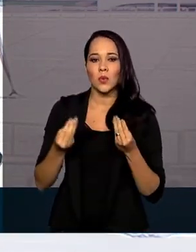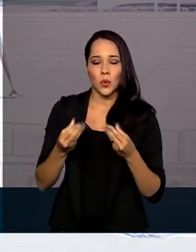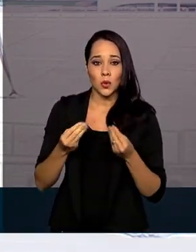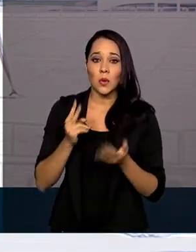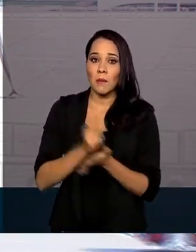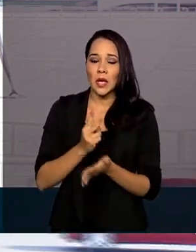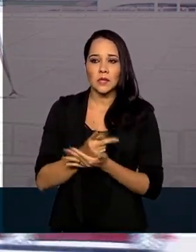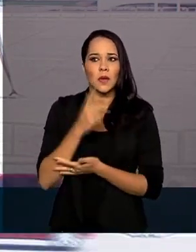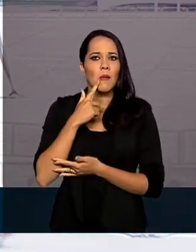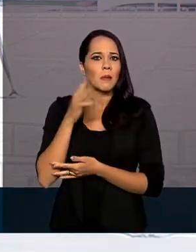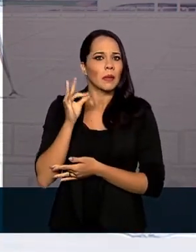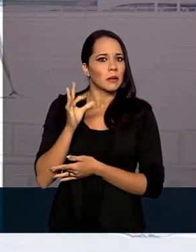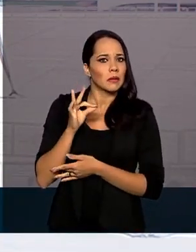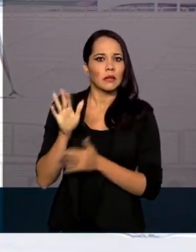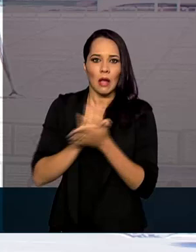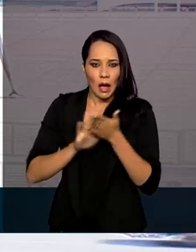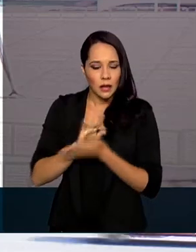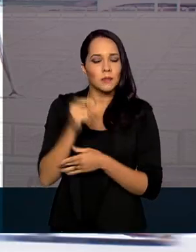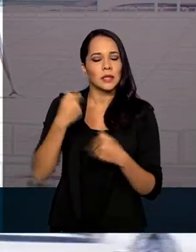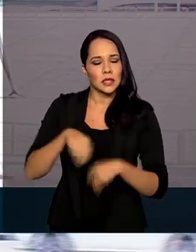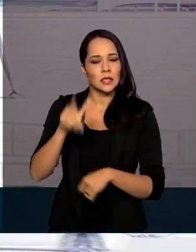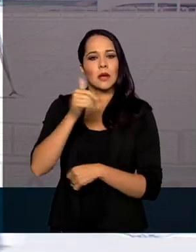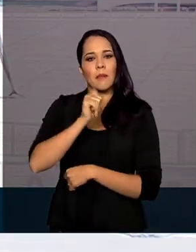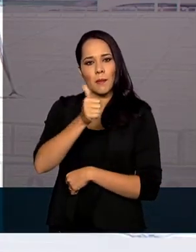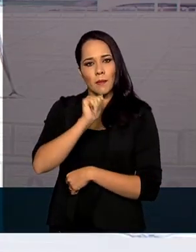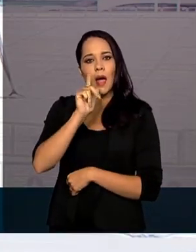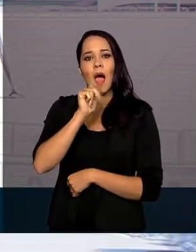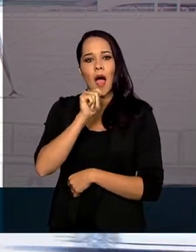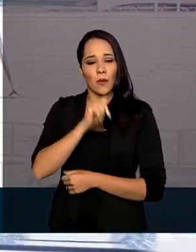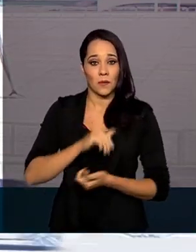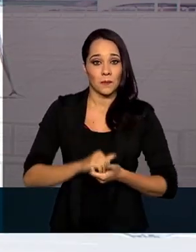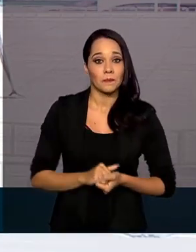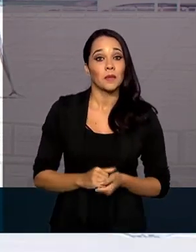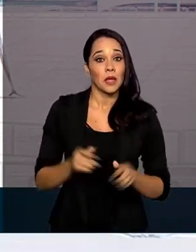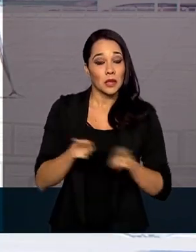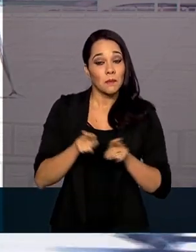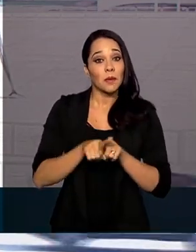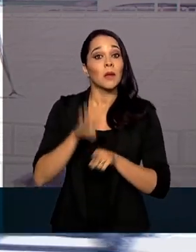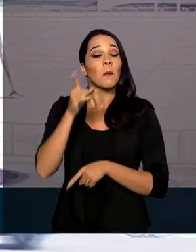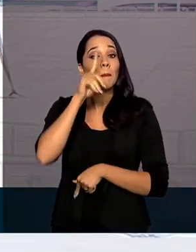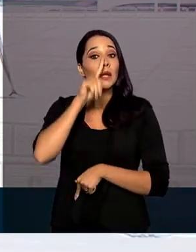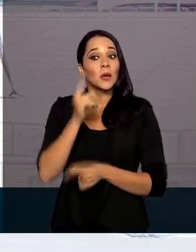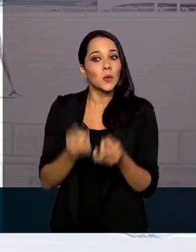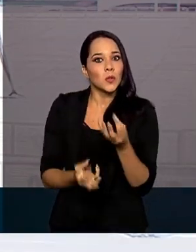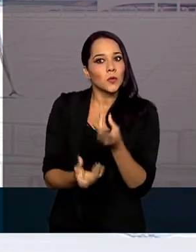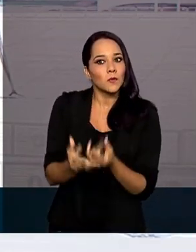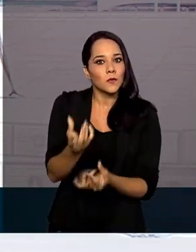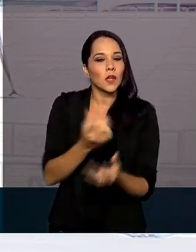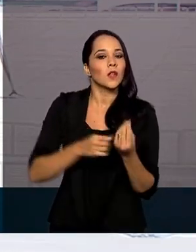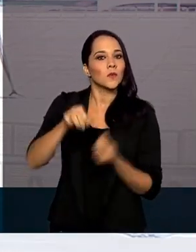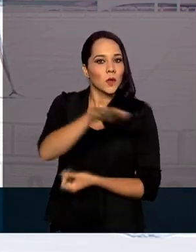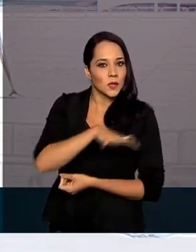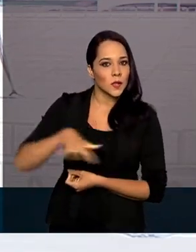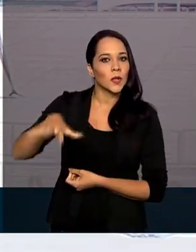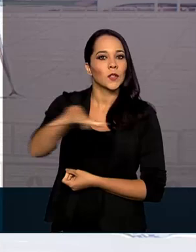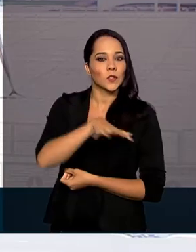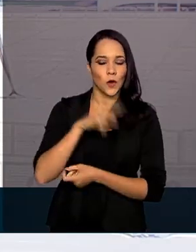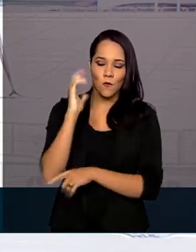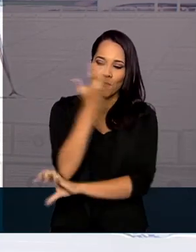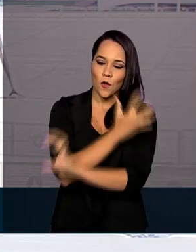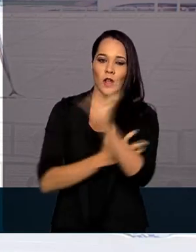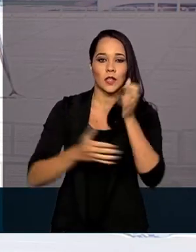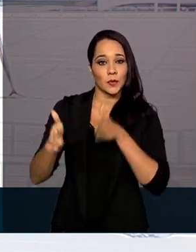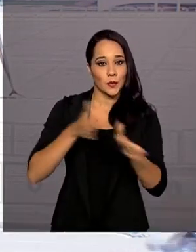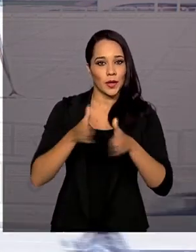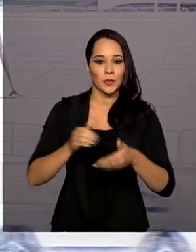sintam sede. O IMET alerta ainda para o risco de incêndios florestais nessa região, nesse período.